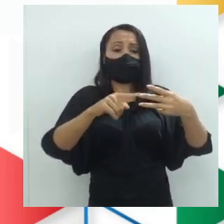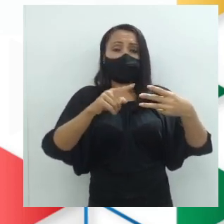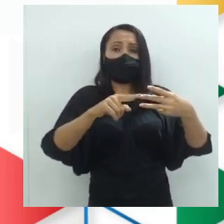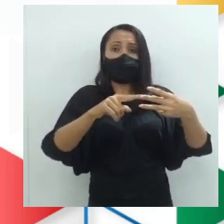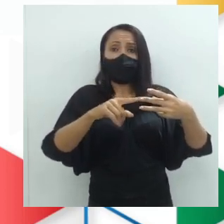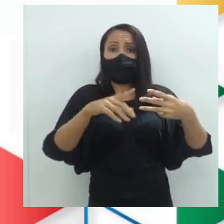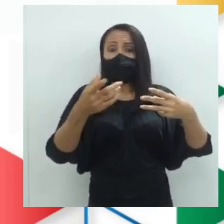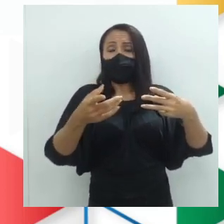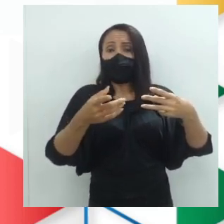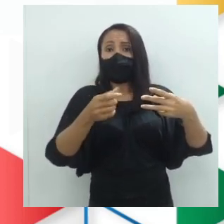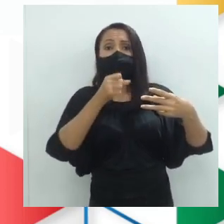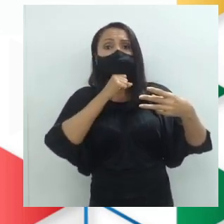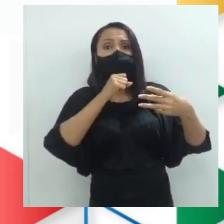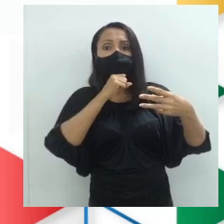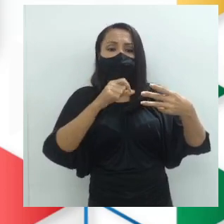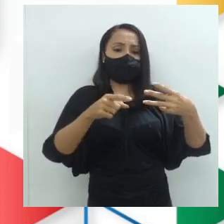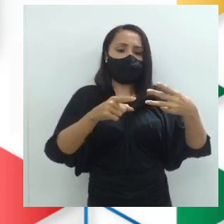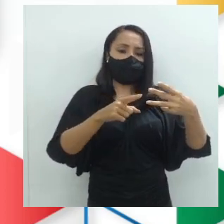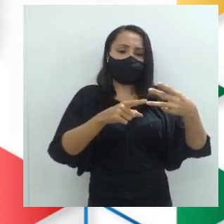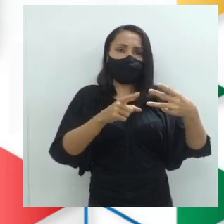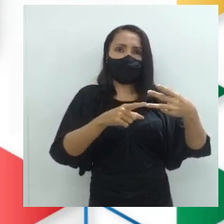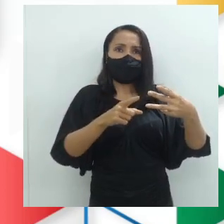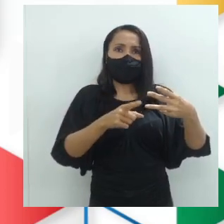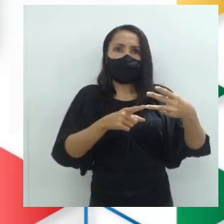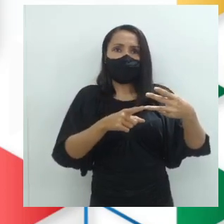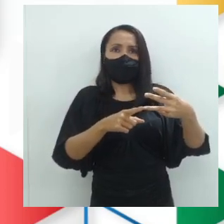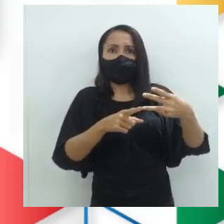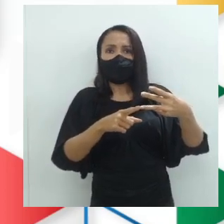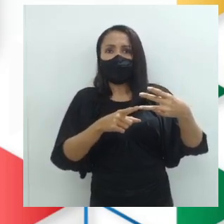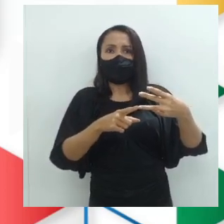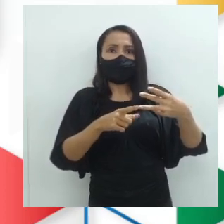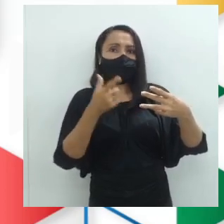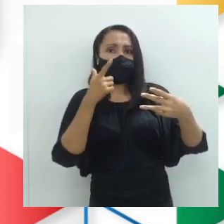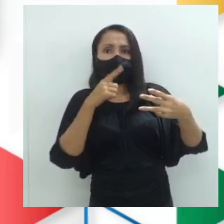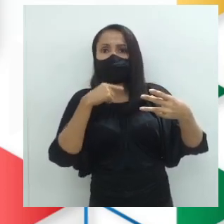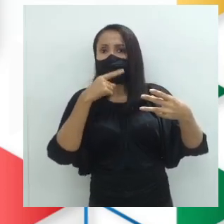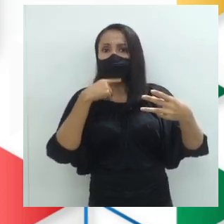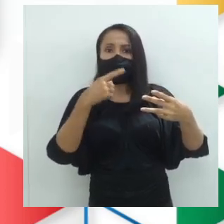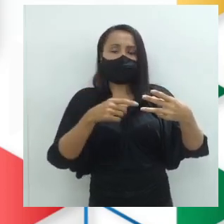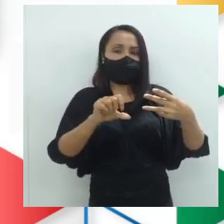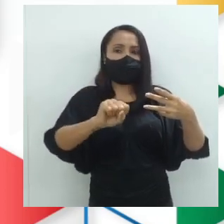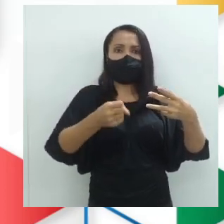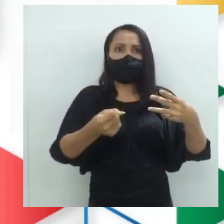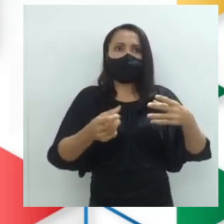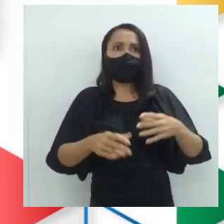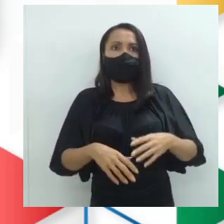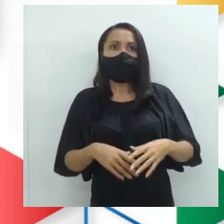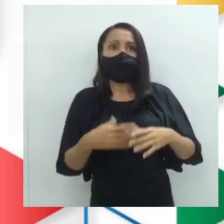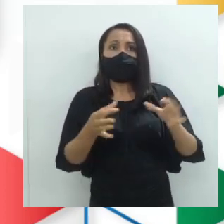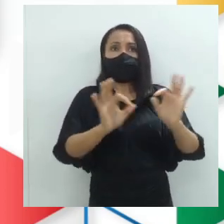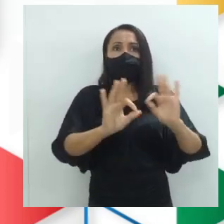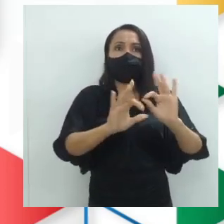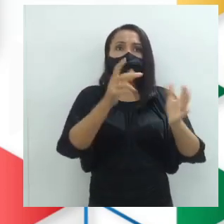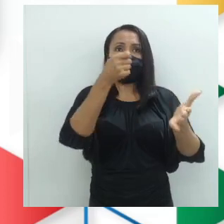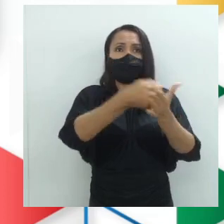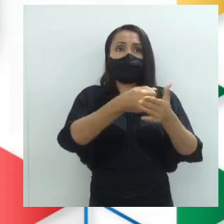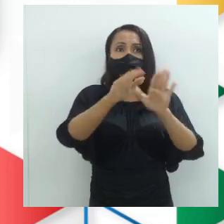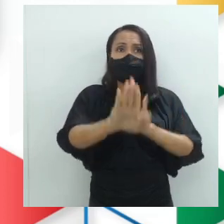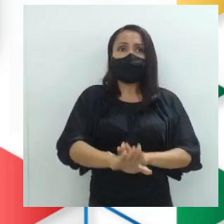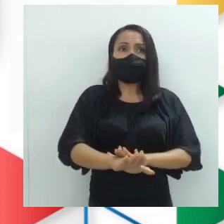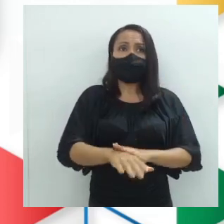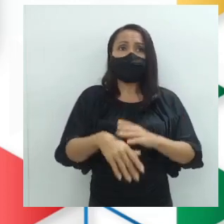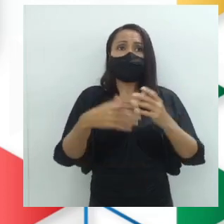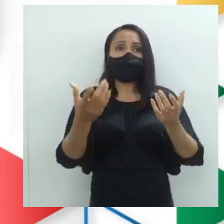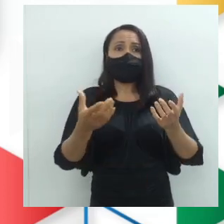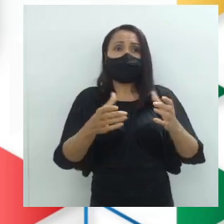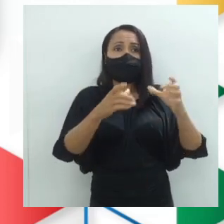não tem mais conserto. Outra, ninguém é obrigado a ficar aqui. Eu posso entender que o lugar